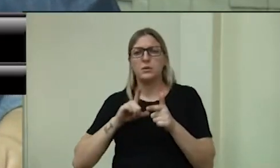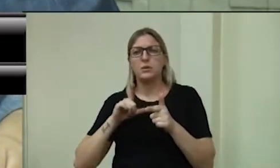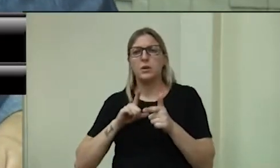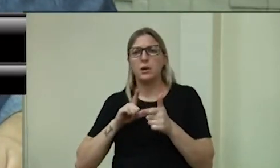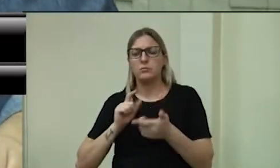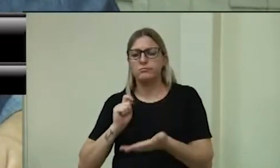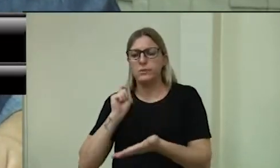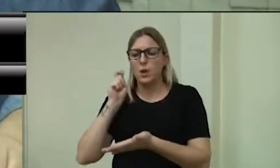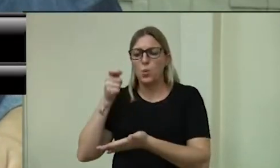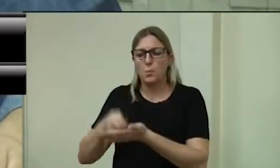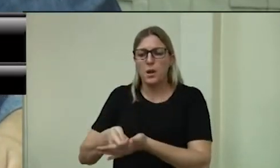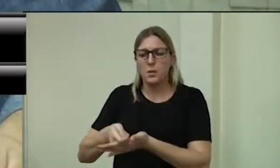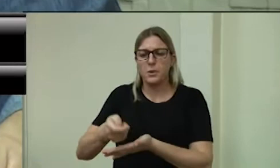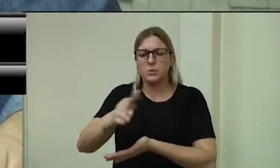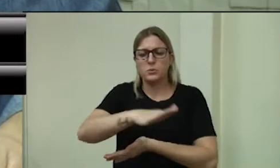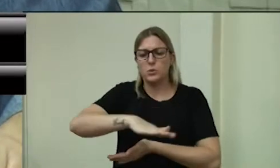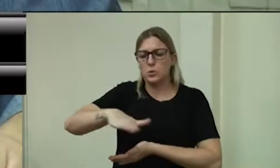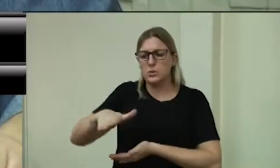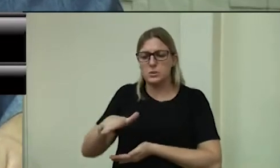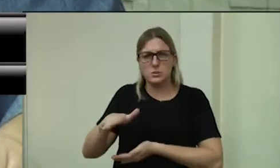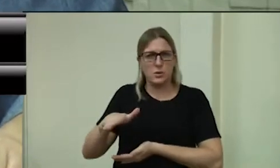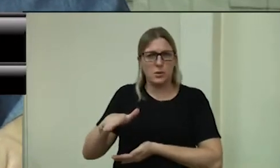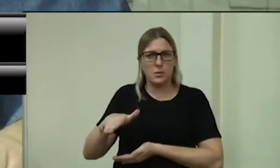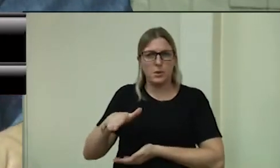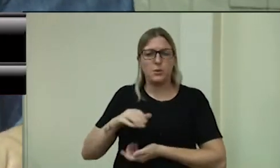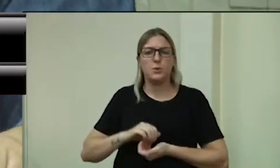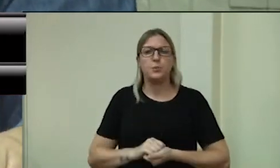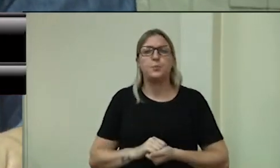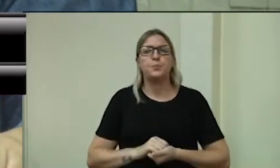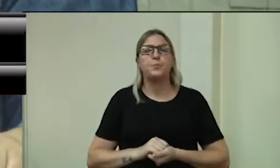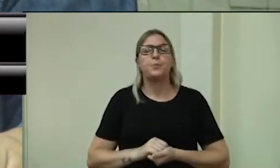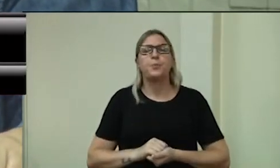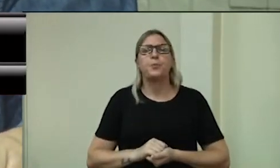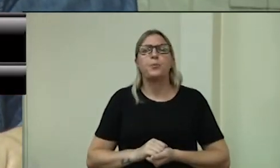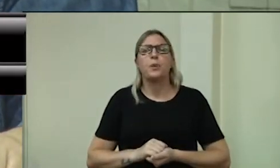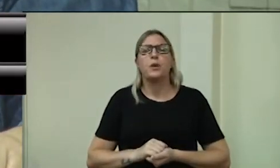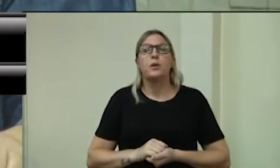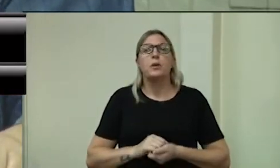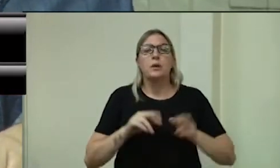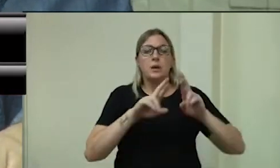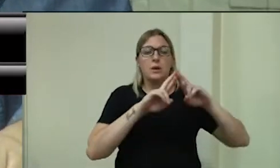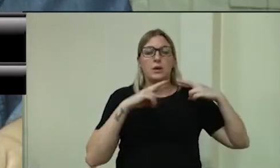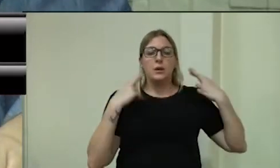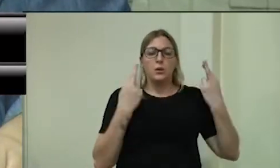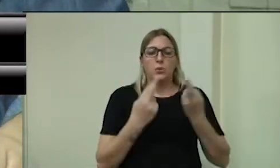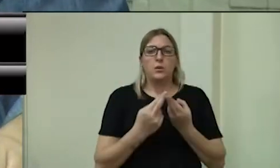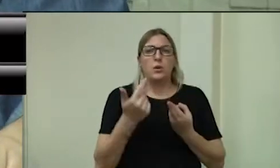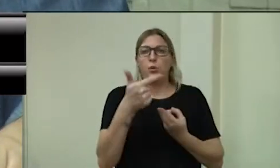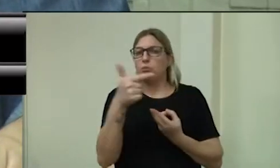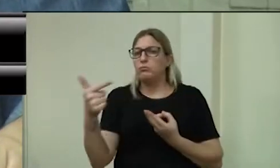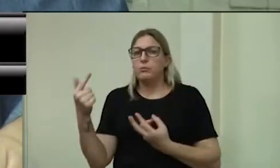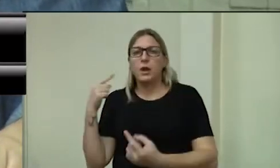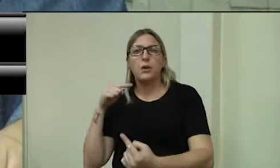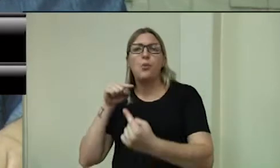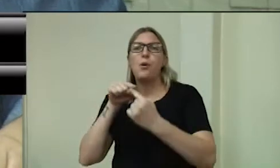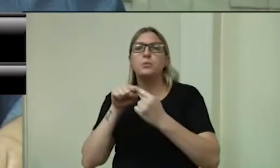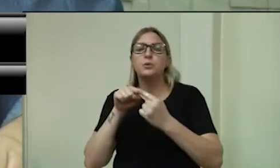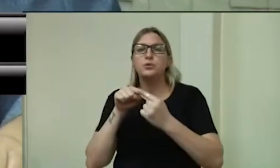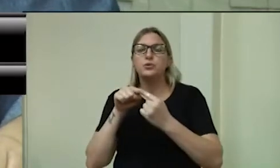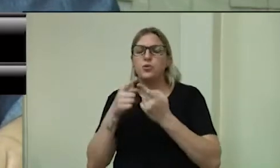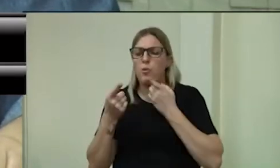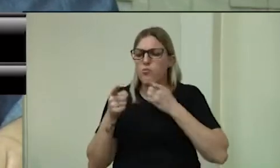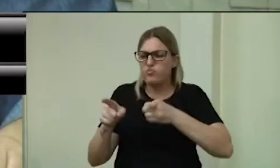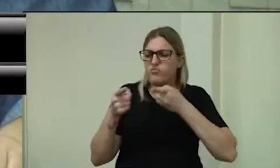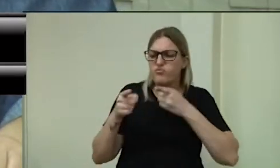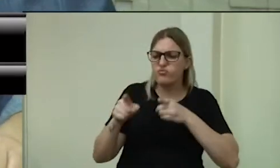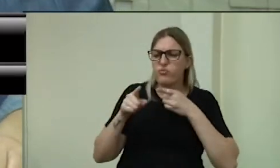cobranças do estacionamento pago. essa audiência não tem o intuito de confrontar ou de criticar,